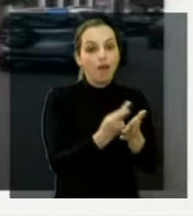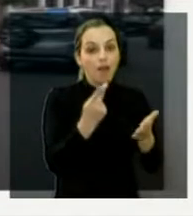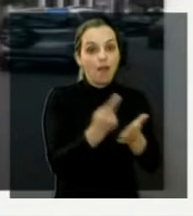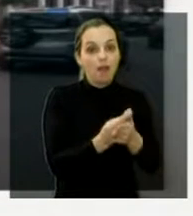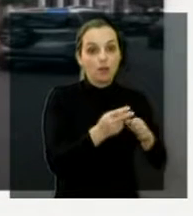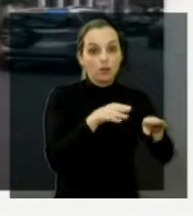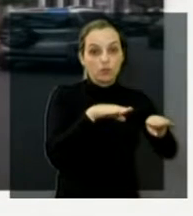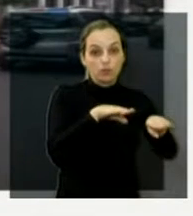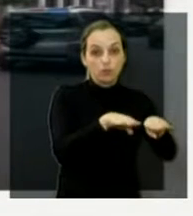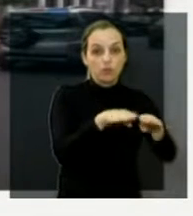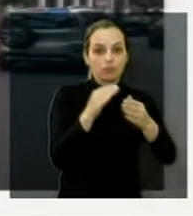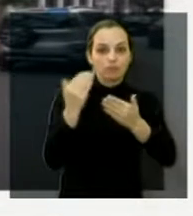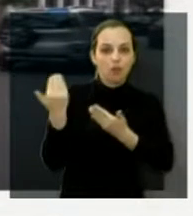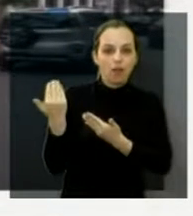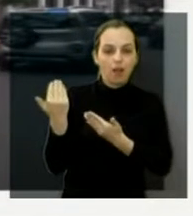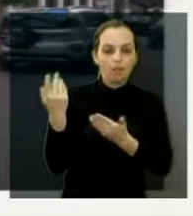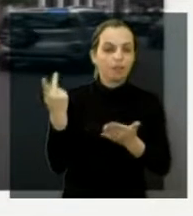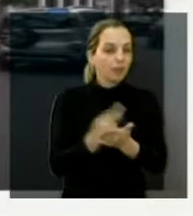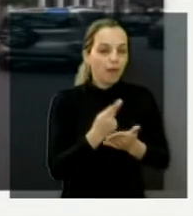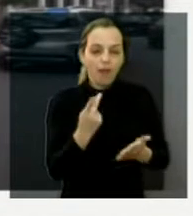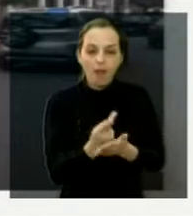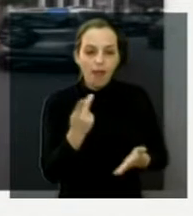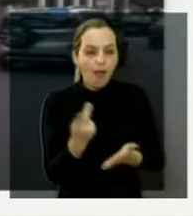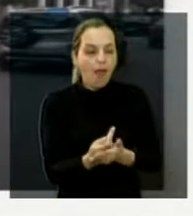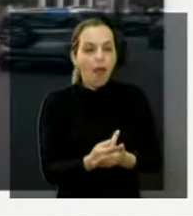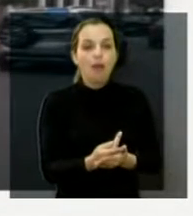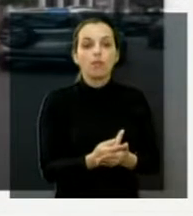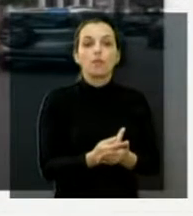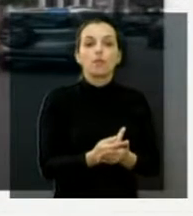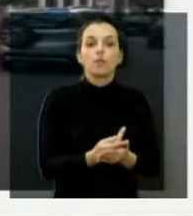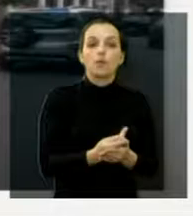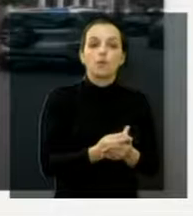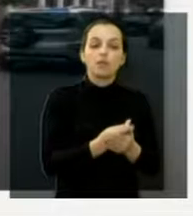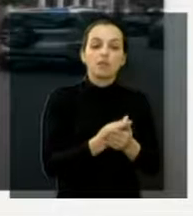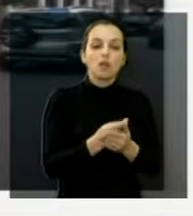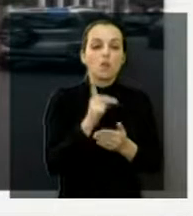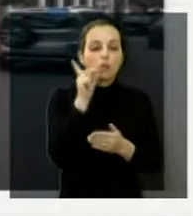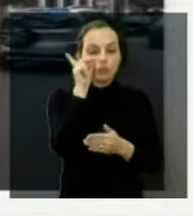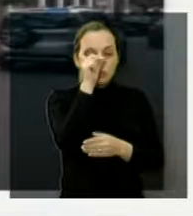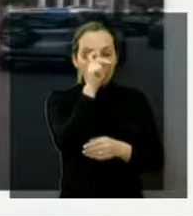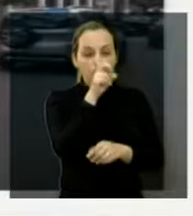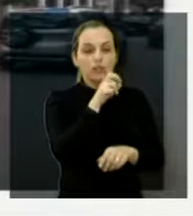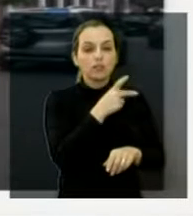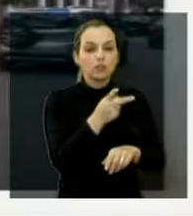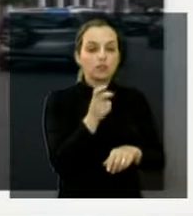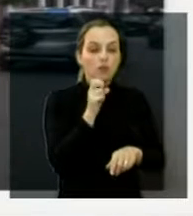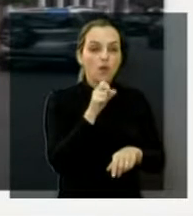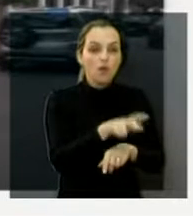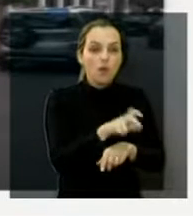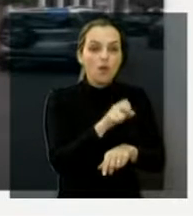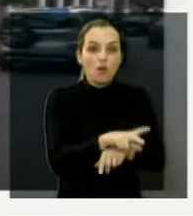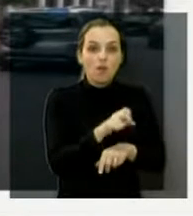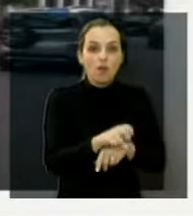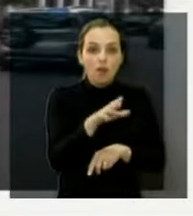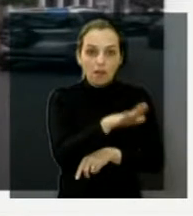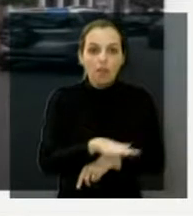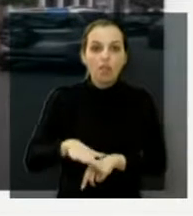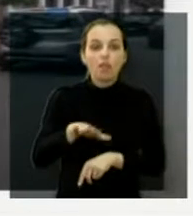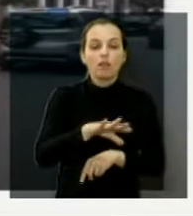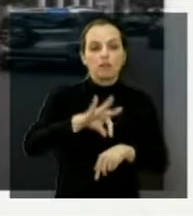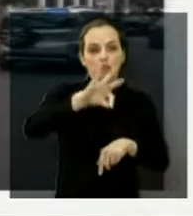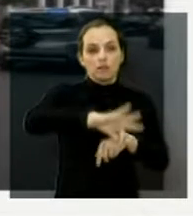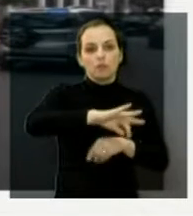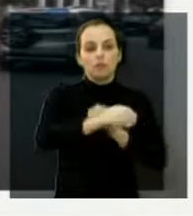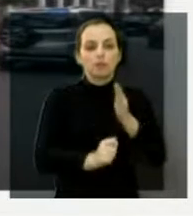estacionando um só. Então, você acaba tendo uma dificuldade de vagas de estacionamento na área central da cidade. E tendo aquela pequena